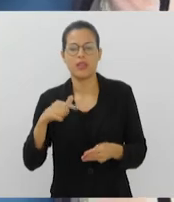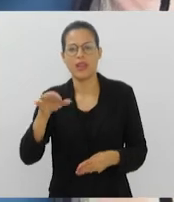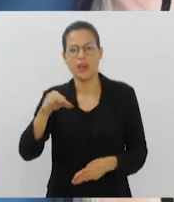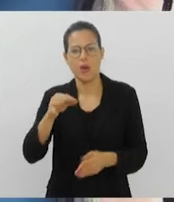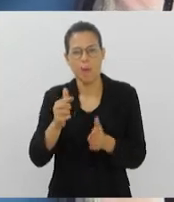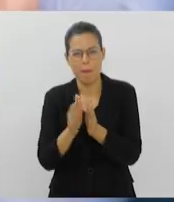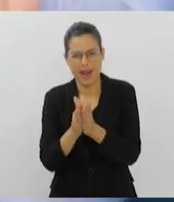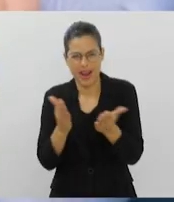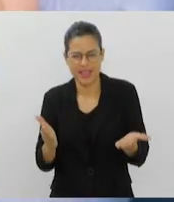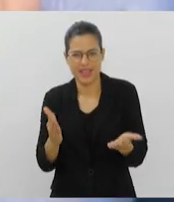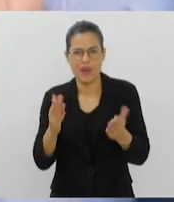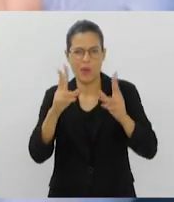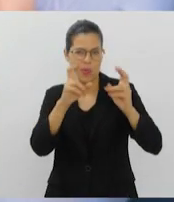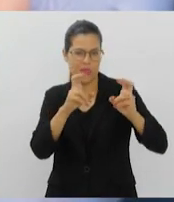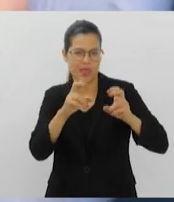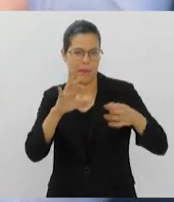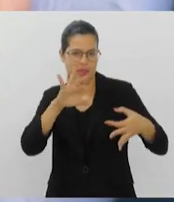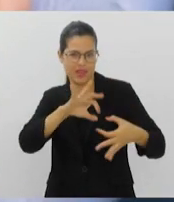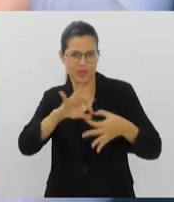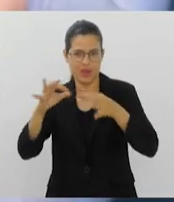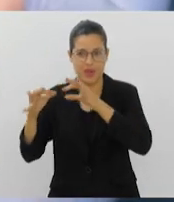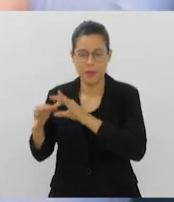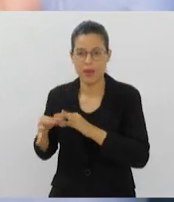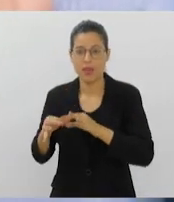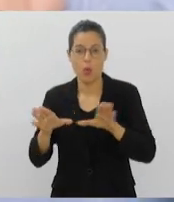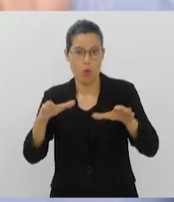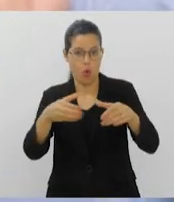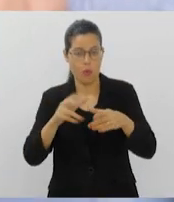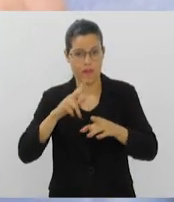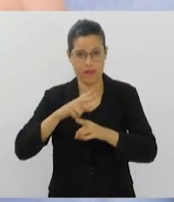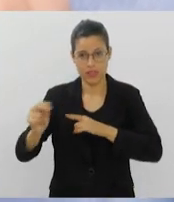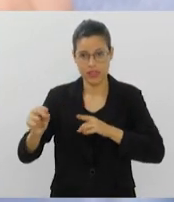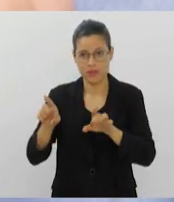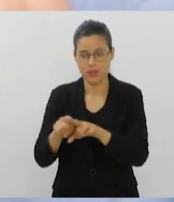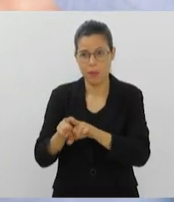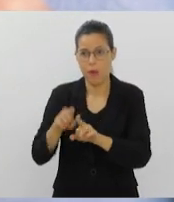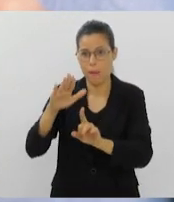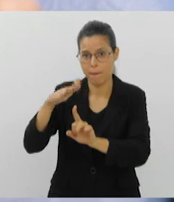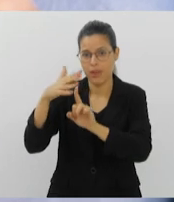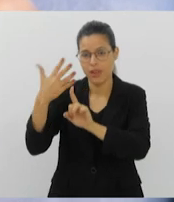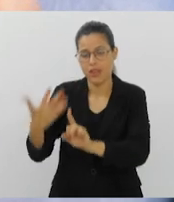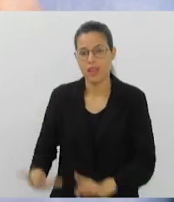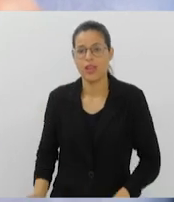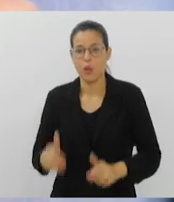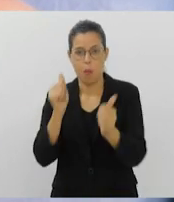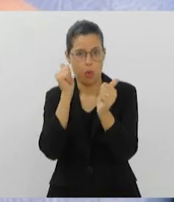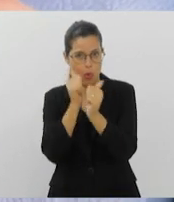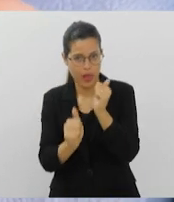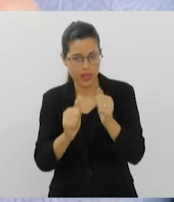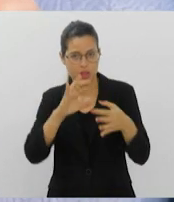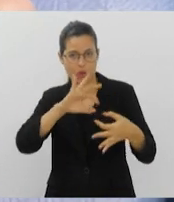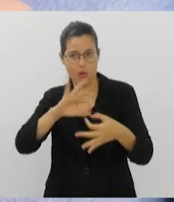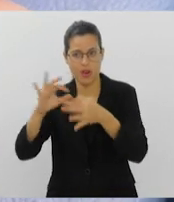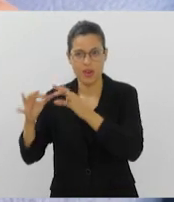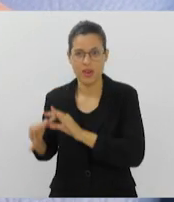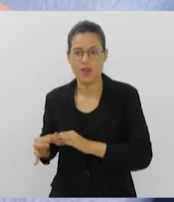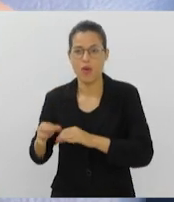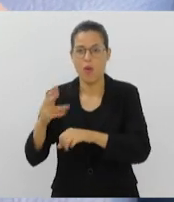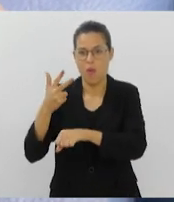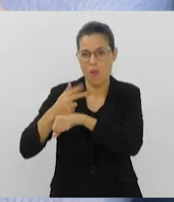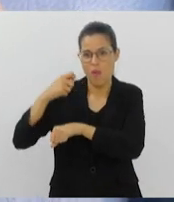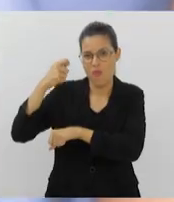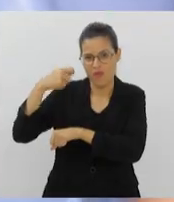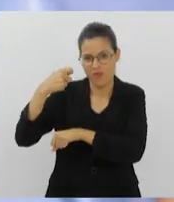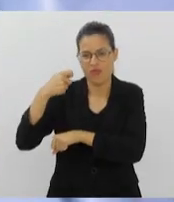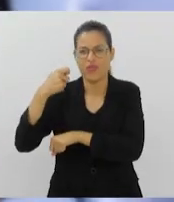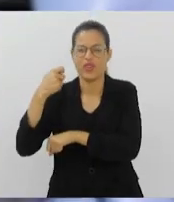tema das Olimpíadas. O time vencedor também será homenageado por um atleta olímpico de alta popularidade com um vídeo nominal no perfil do